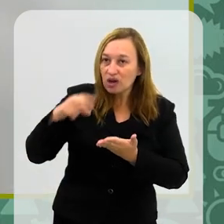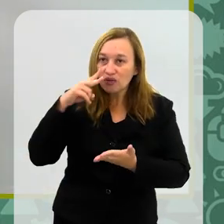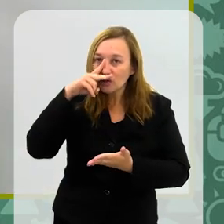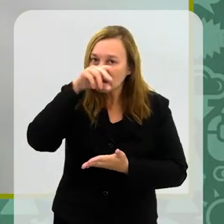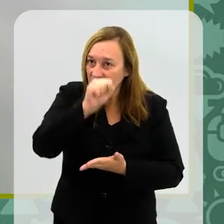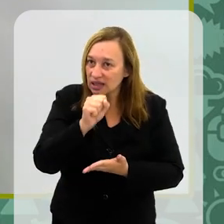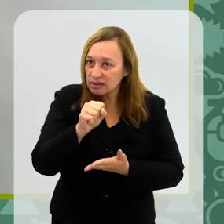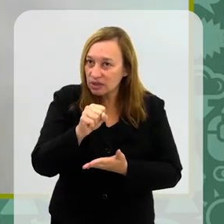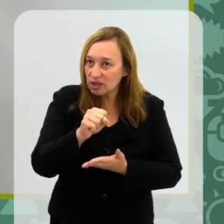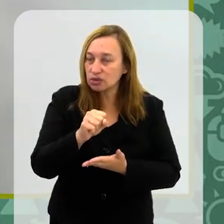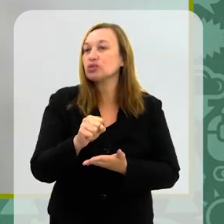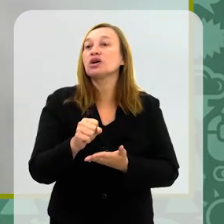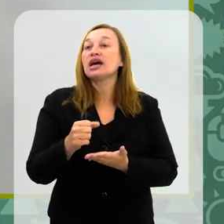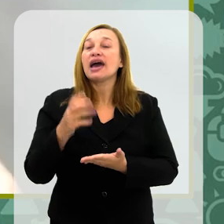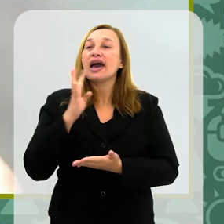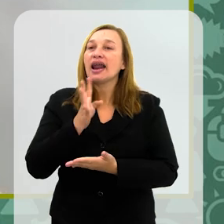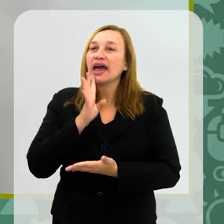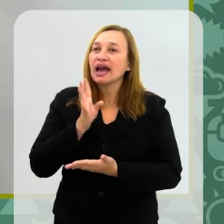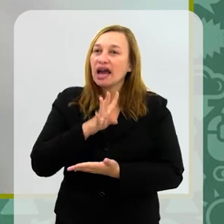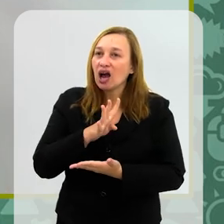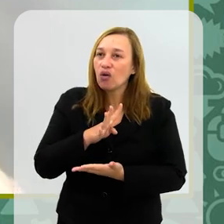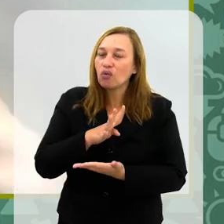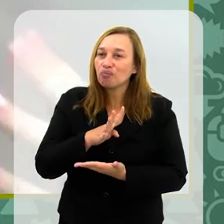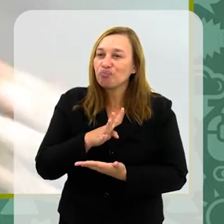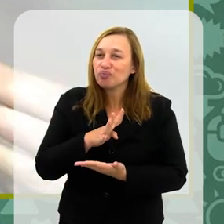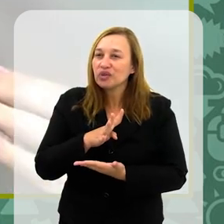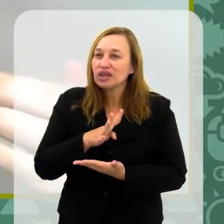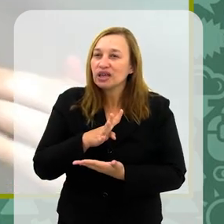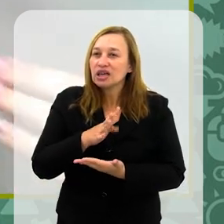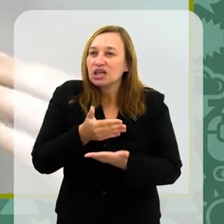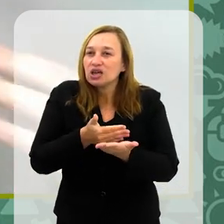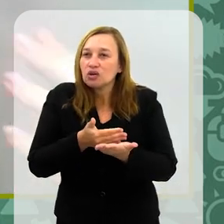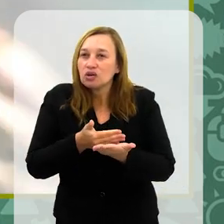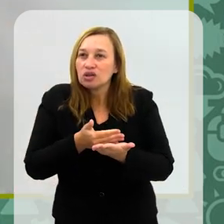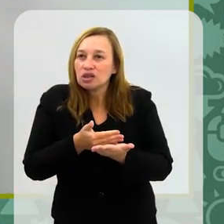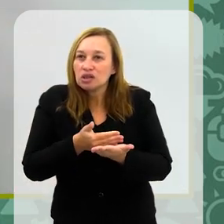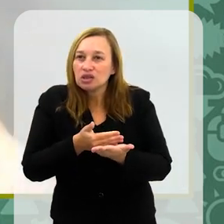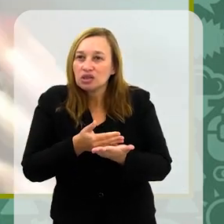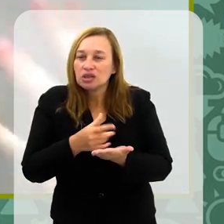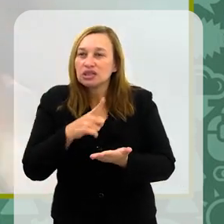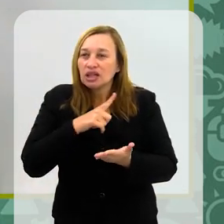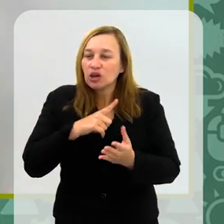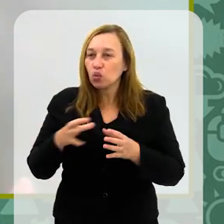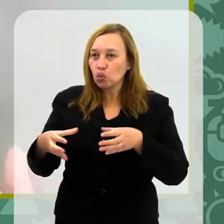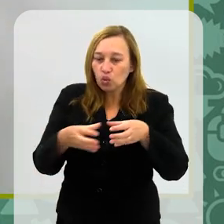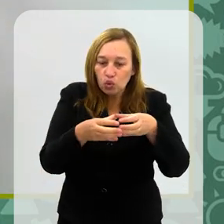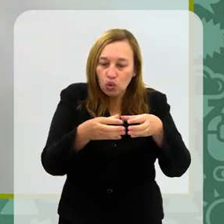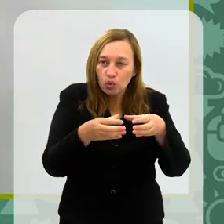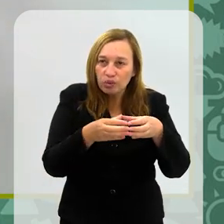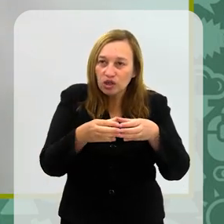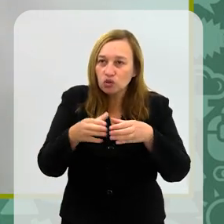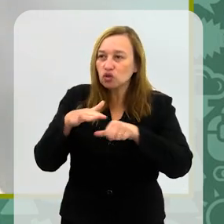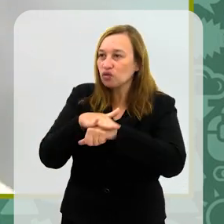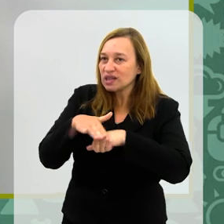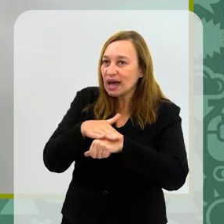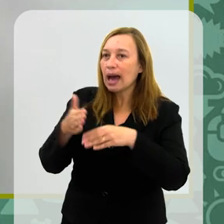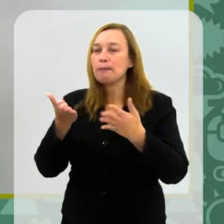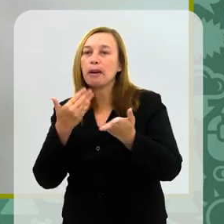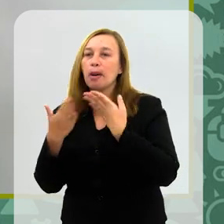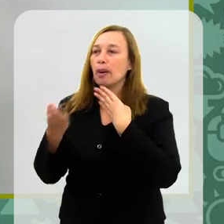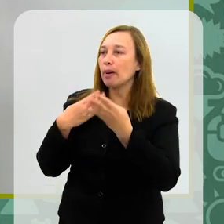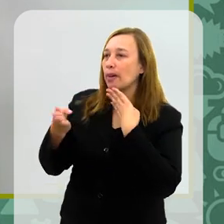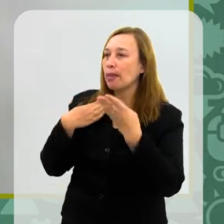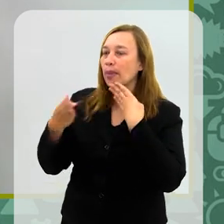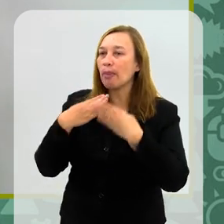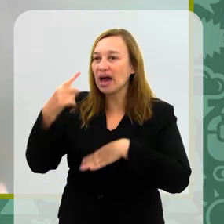desse fortalecimento do mercado. E eu acho que é muito legal porque todas as autoras, pelo menos, acho que começaram a ler comigo, a gente tem um grupinho, assim, de conversar, de trocar